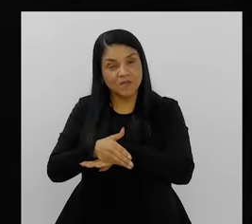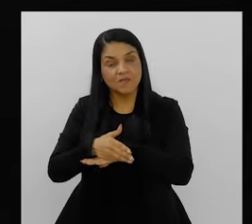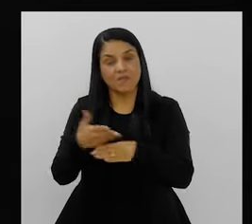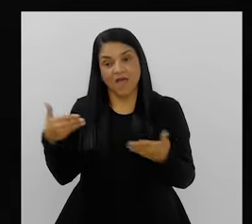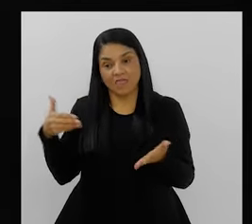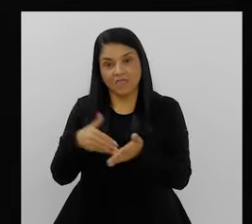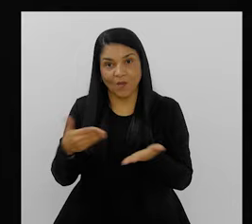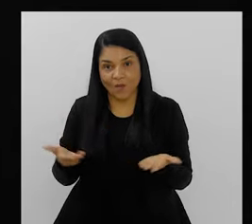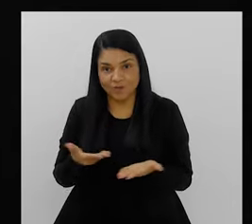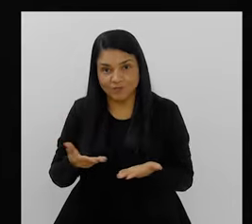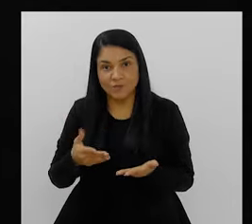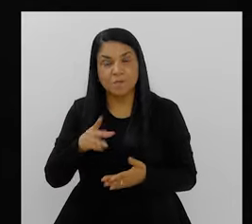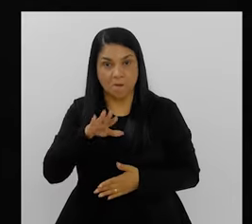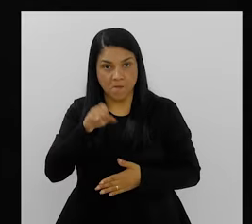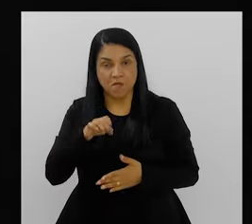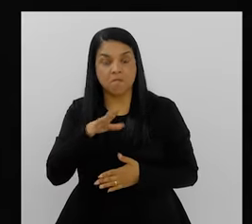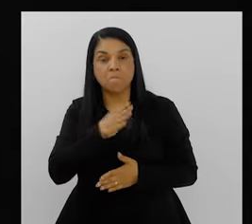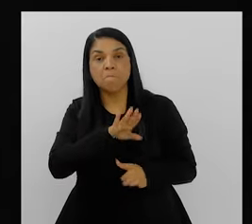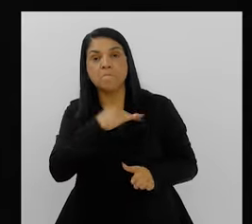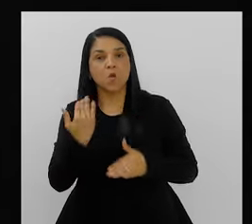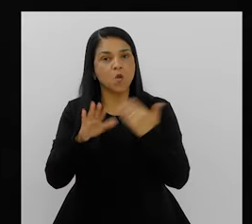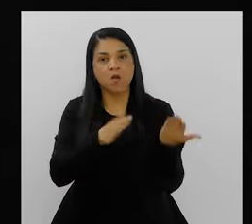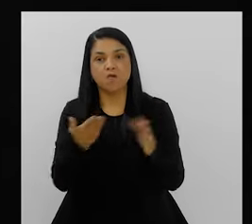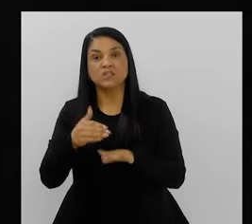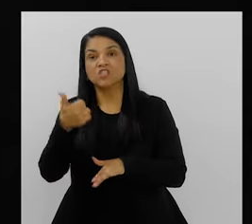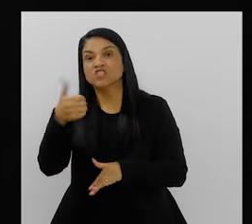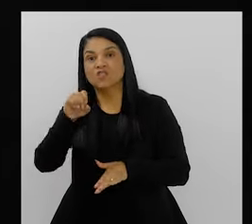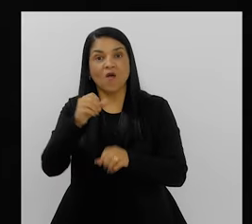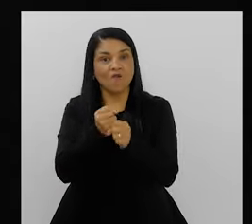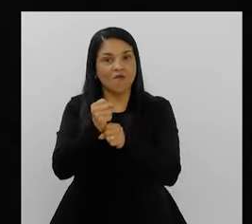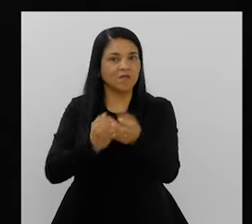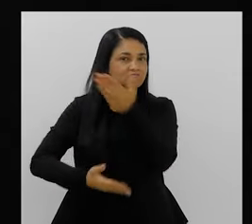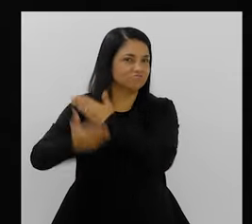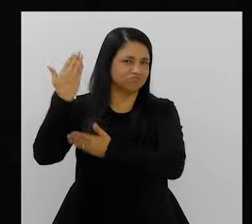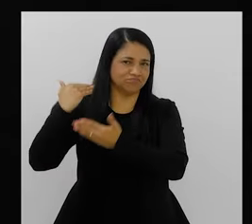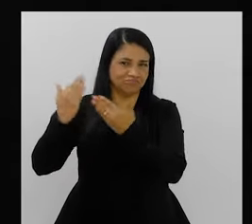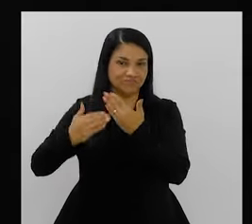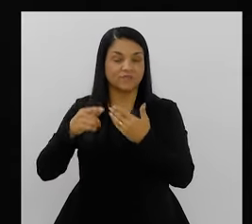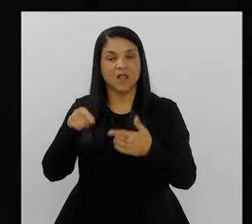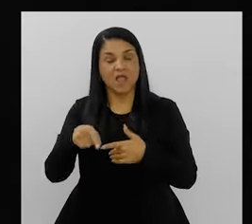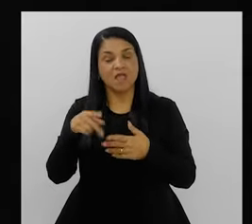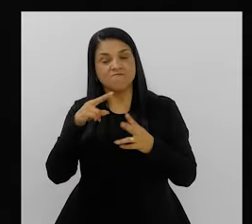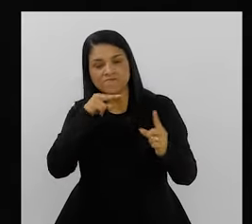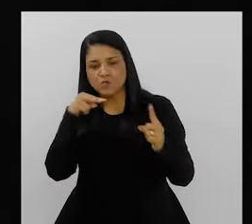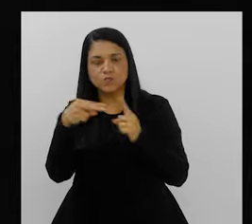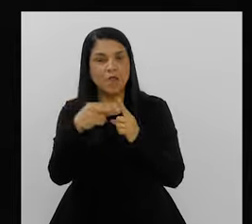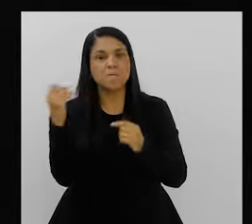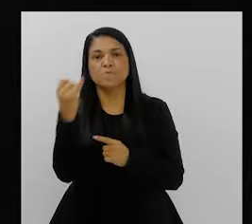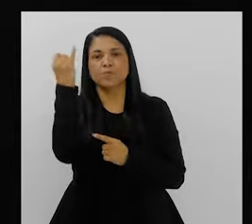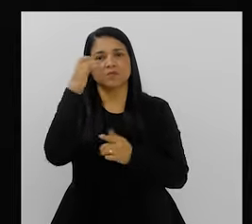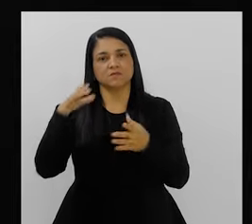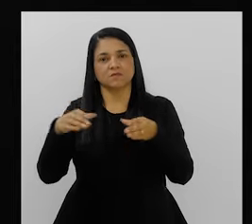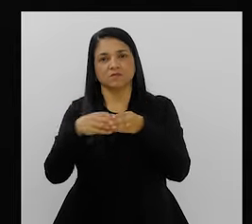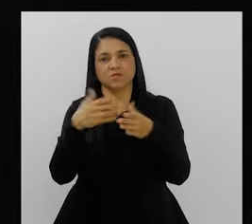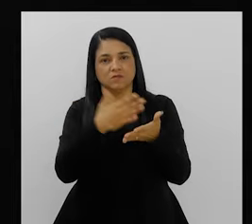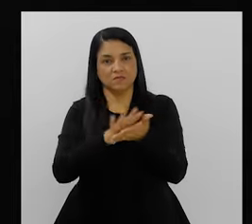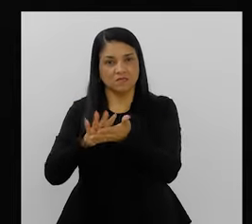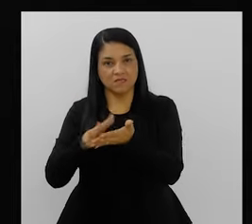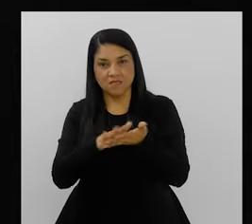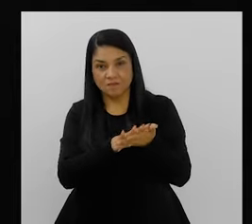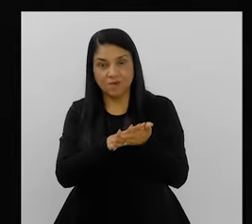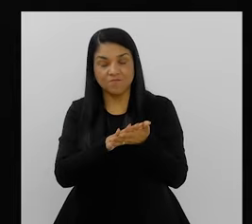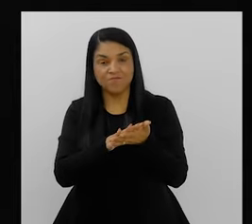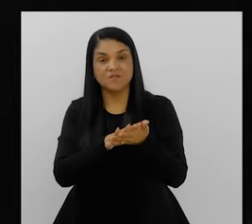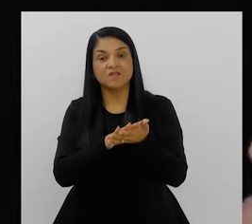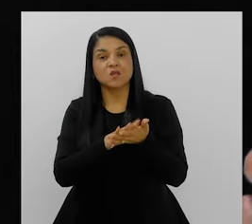mãe tem 19 anos falecida. Então, eles conseguem visualizar a importância da escola de samba. É que eu